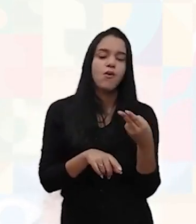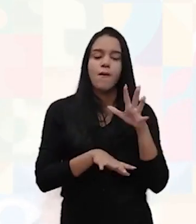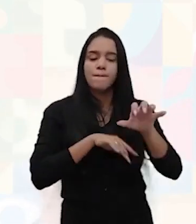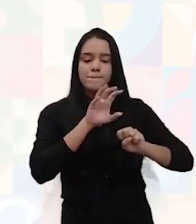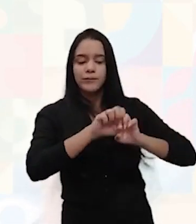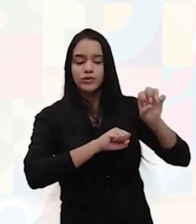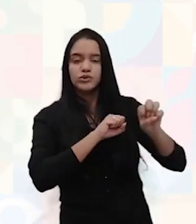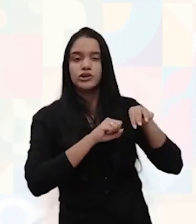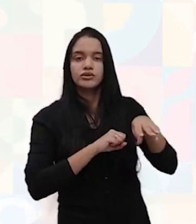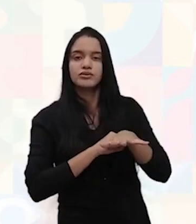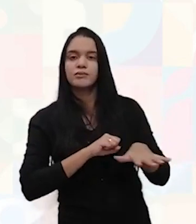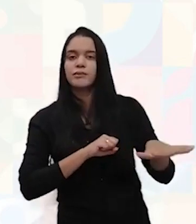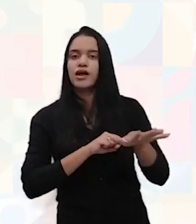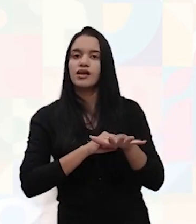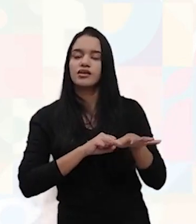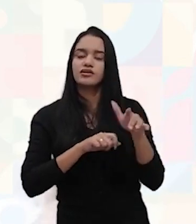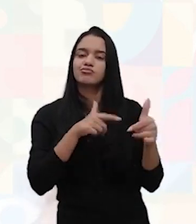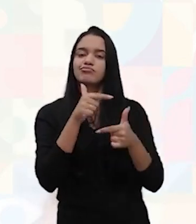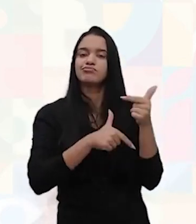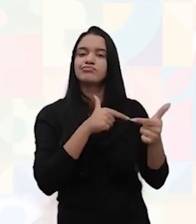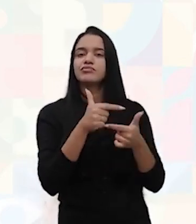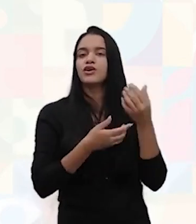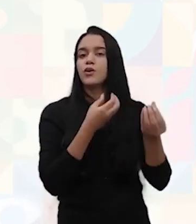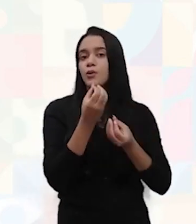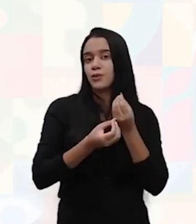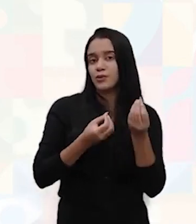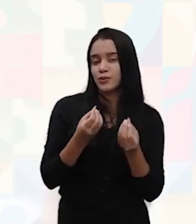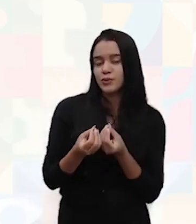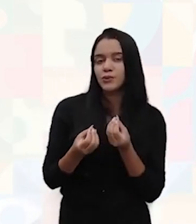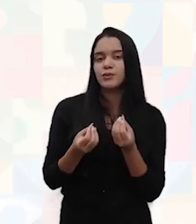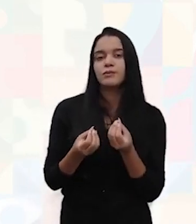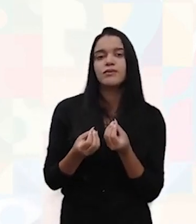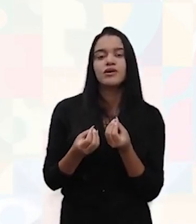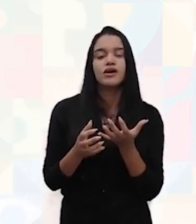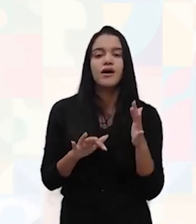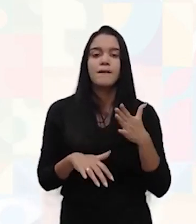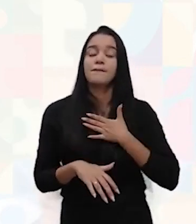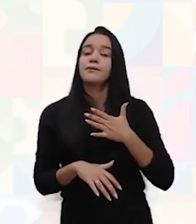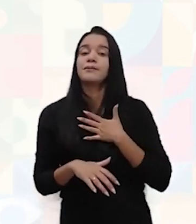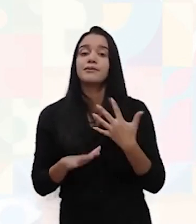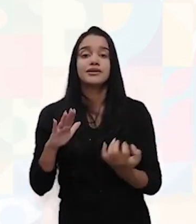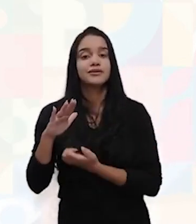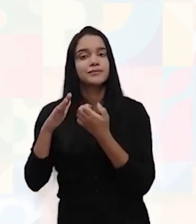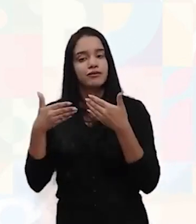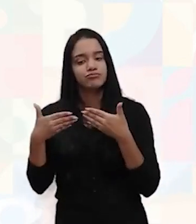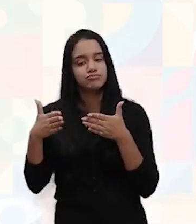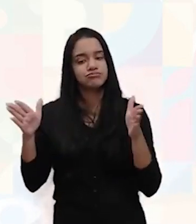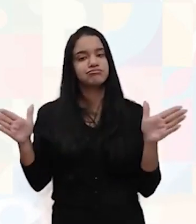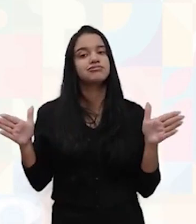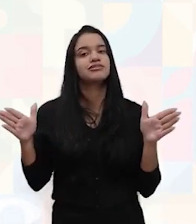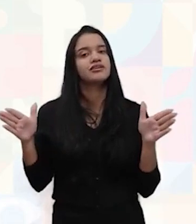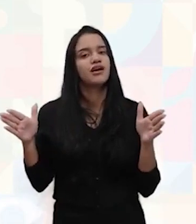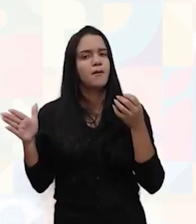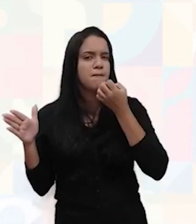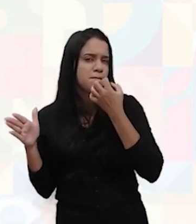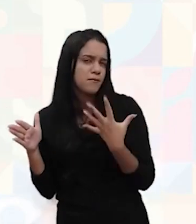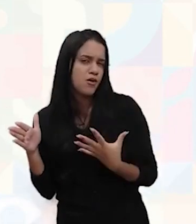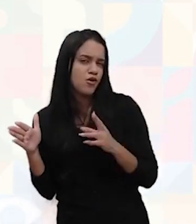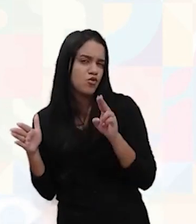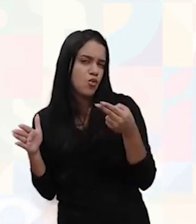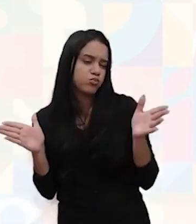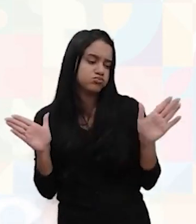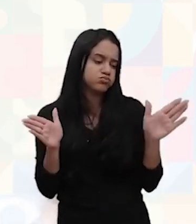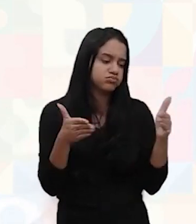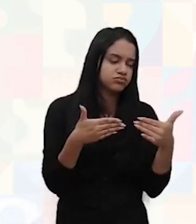Como é que o mercado, ele está afeito para a minha empresa? Está de braços abertos? Está favorável? Ou está mais